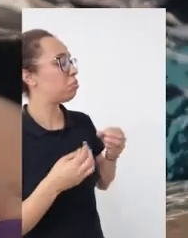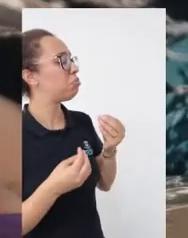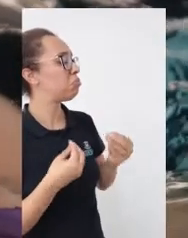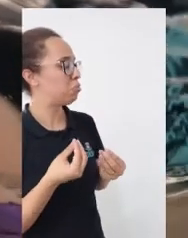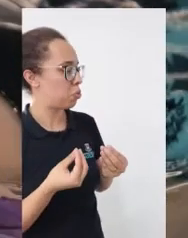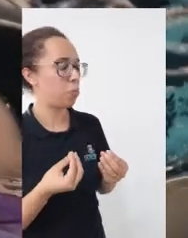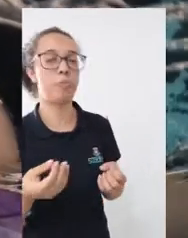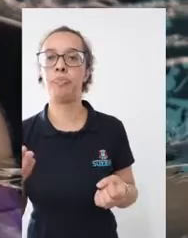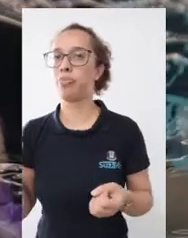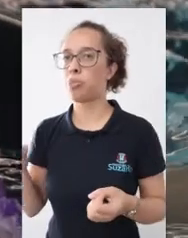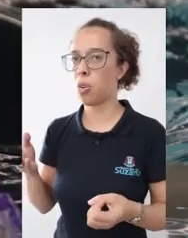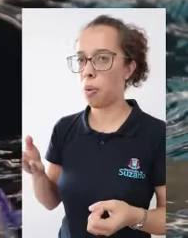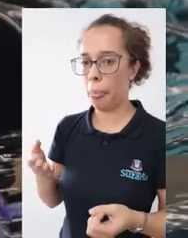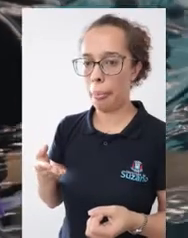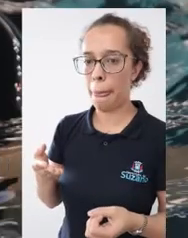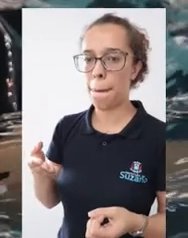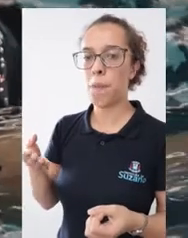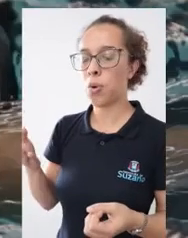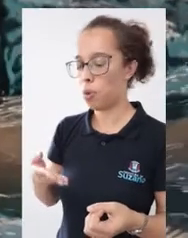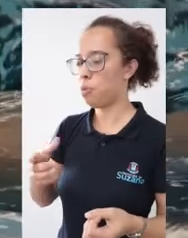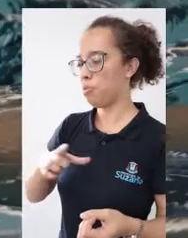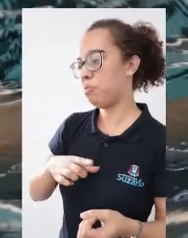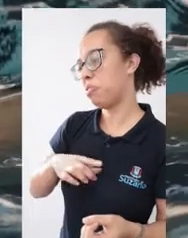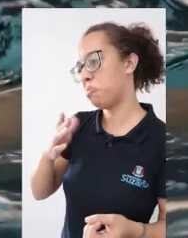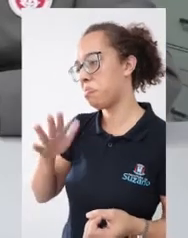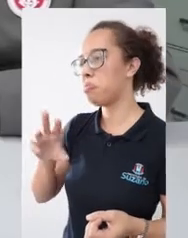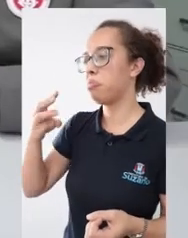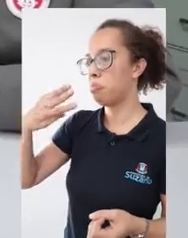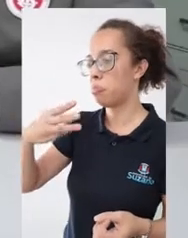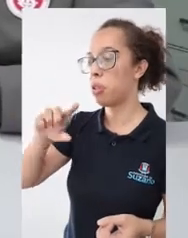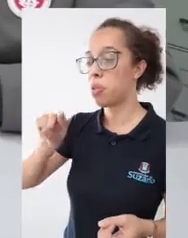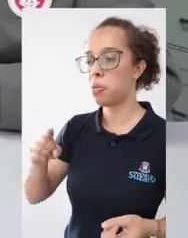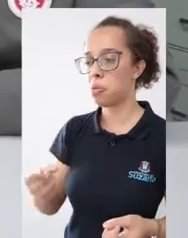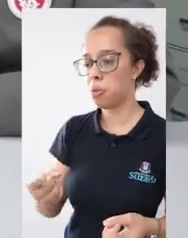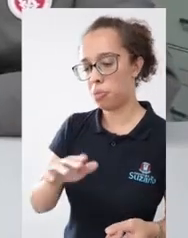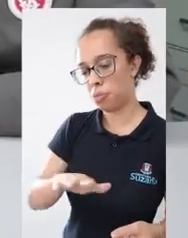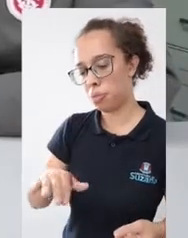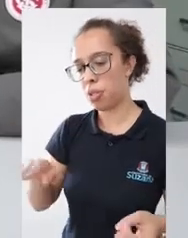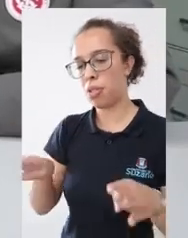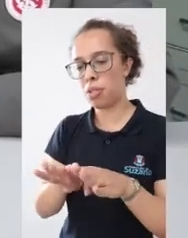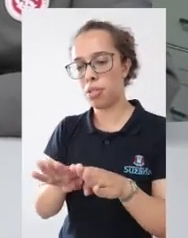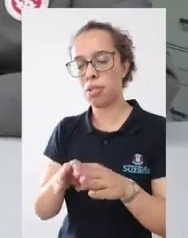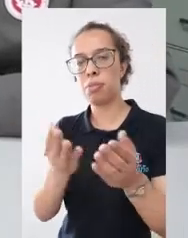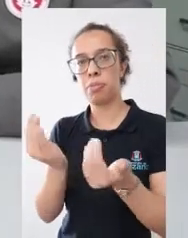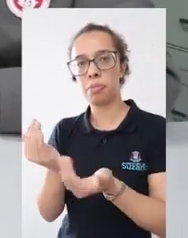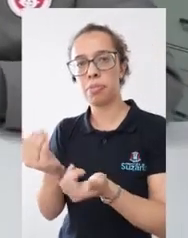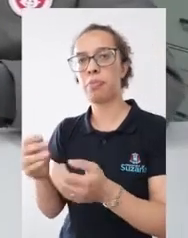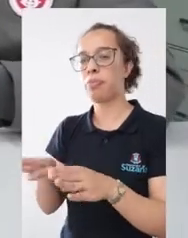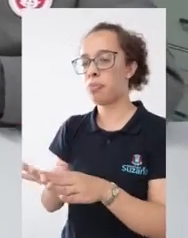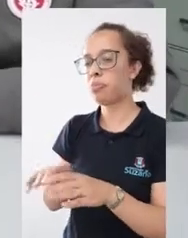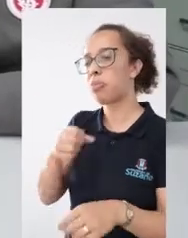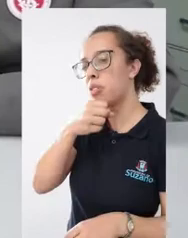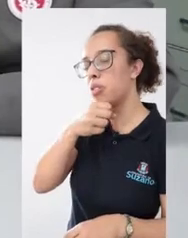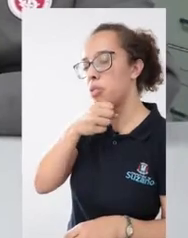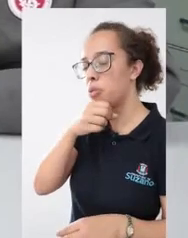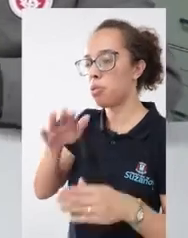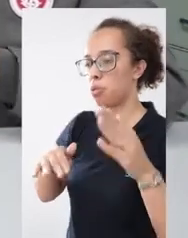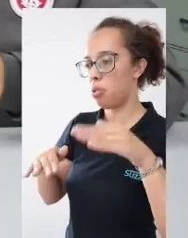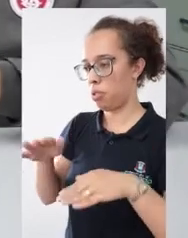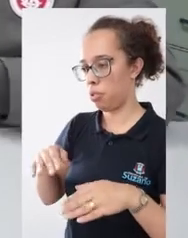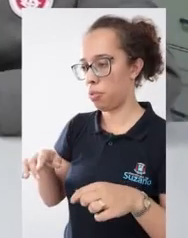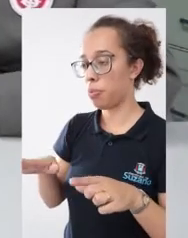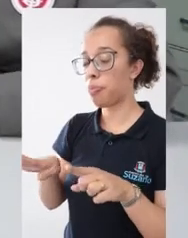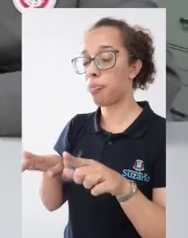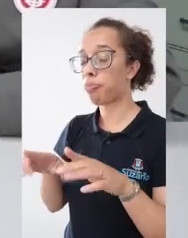nadando na Piscina do Parque, 3 mil entre jovens, adolescentes e da melhor idade. Também temos 850